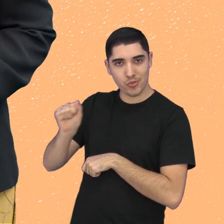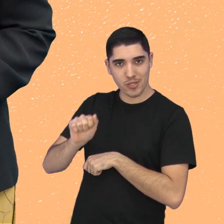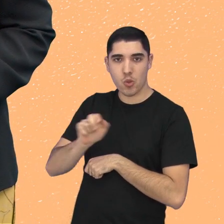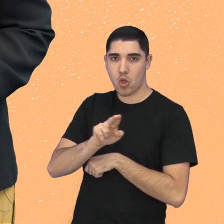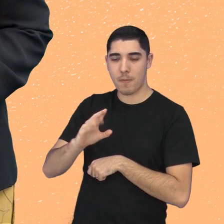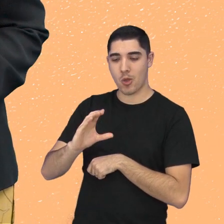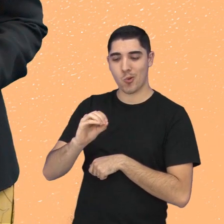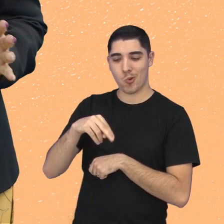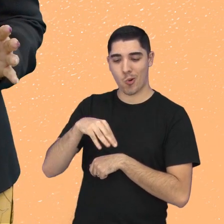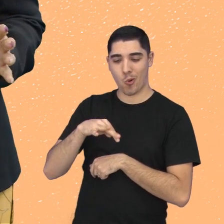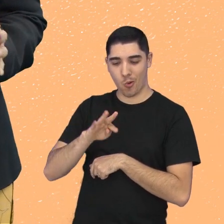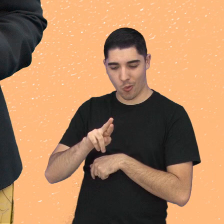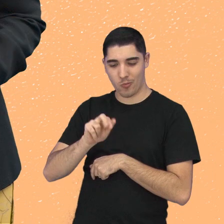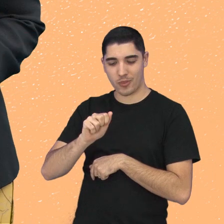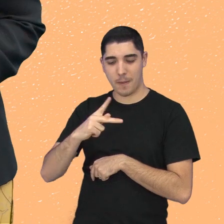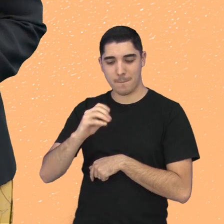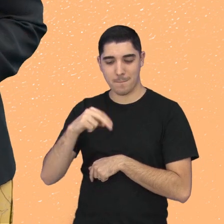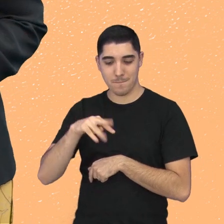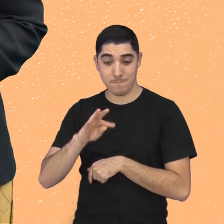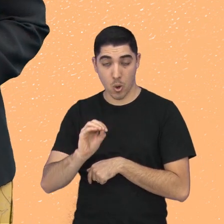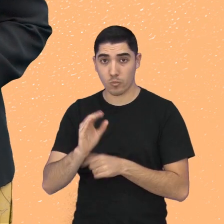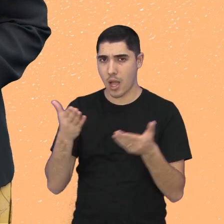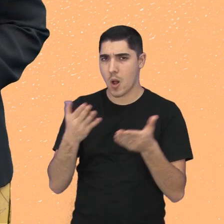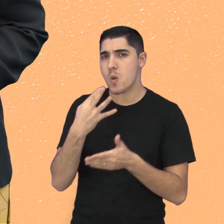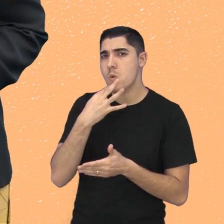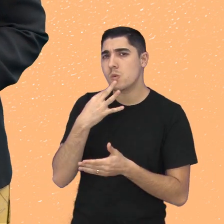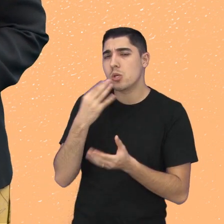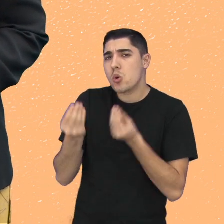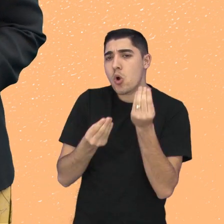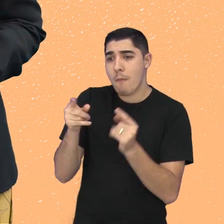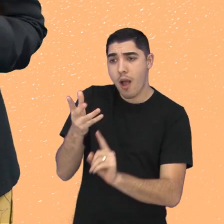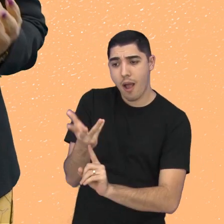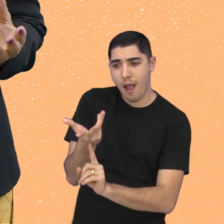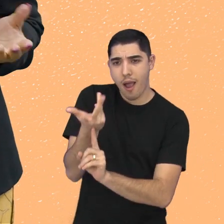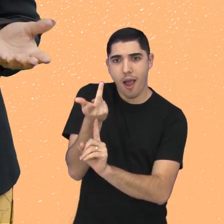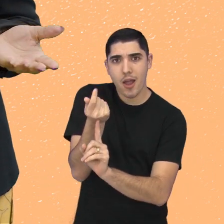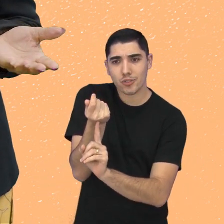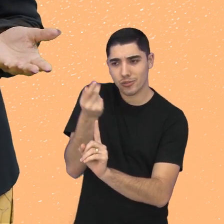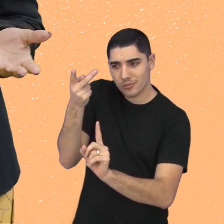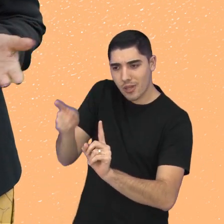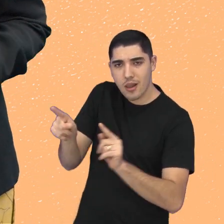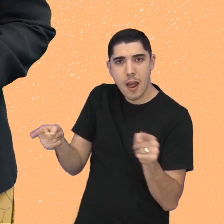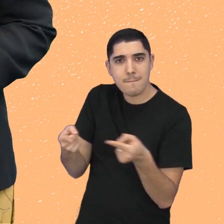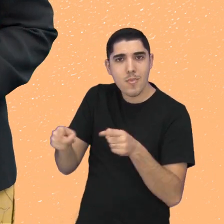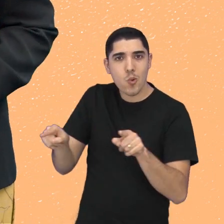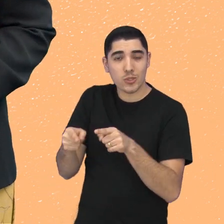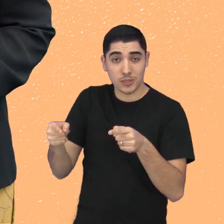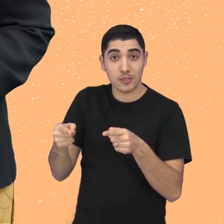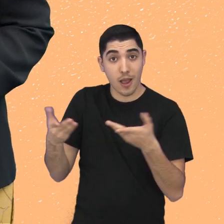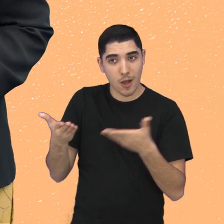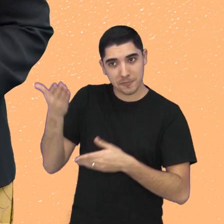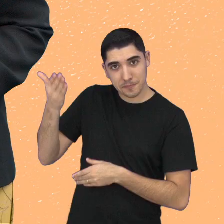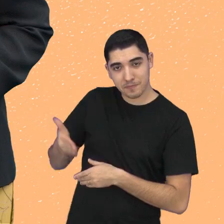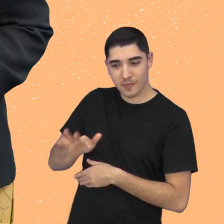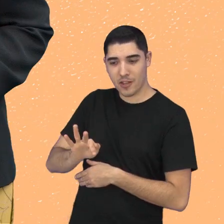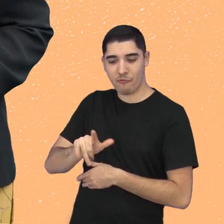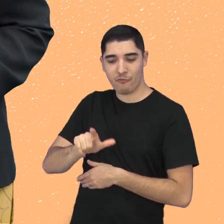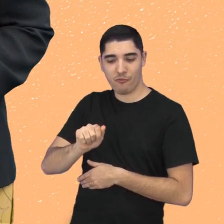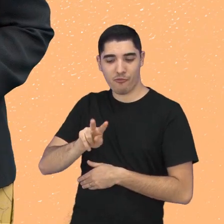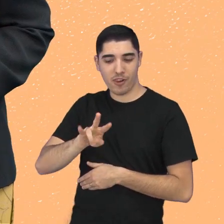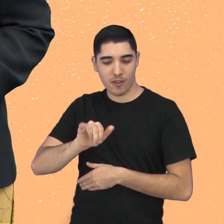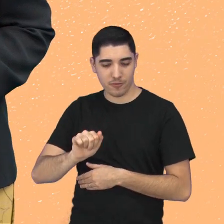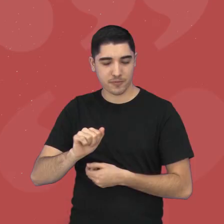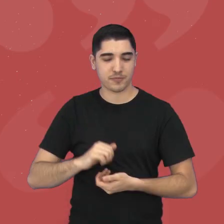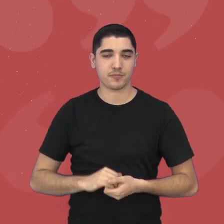Contraponto. Agora, vamos nos aprofundar na arte do canto como modo de vida e arte. Com a palavra, Flávia